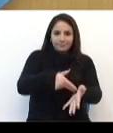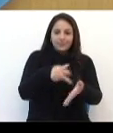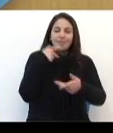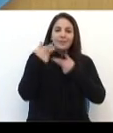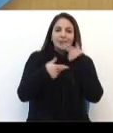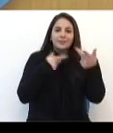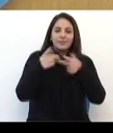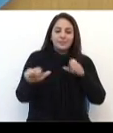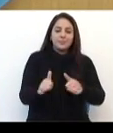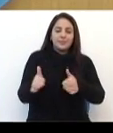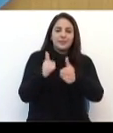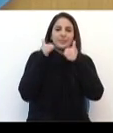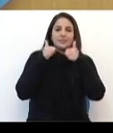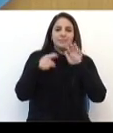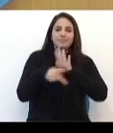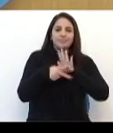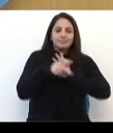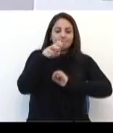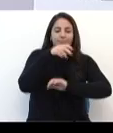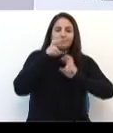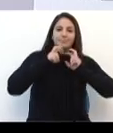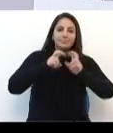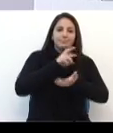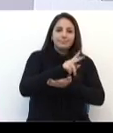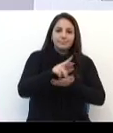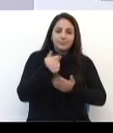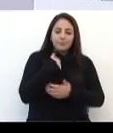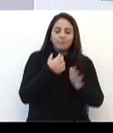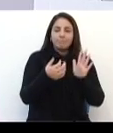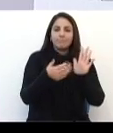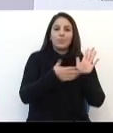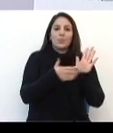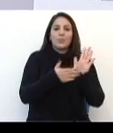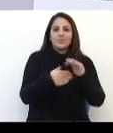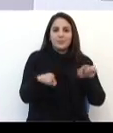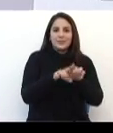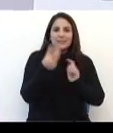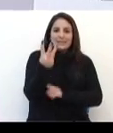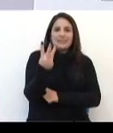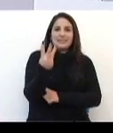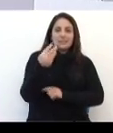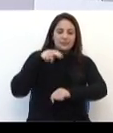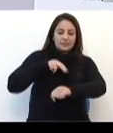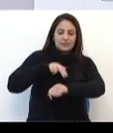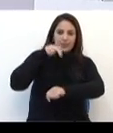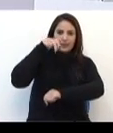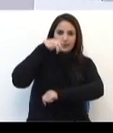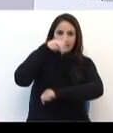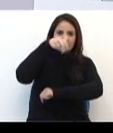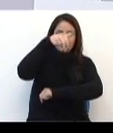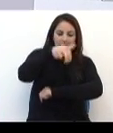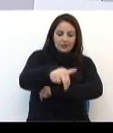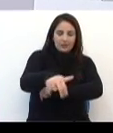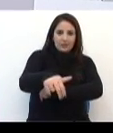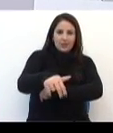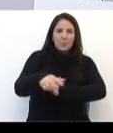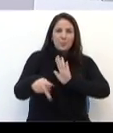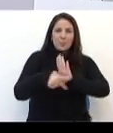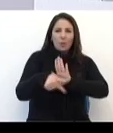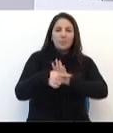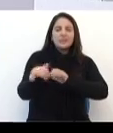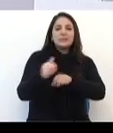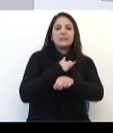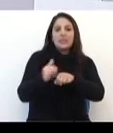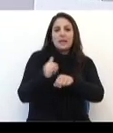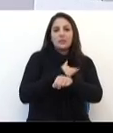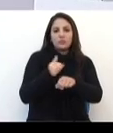e destaca melhorias para o trânsito. Eu tenho indicação também de três passarelas em pontos estratégicos da Avenida Brasil,